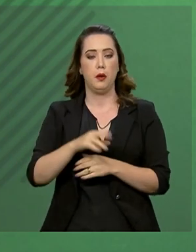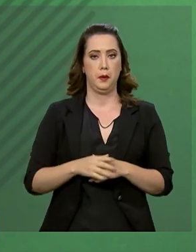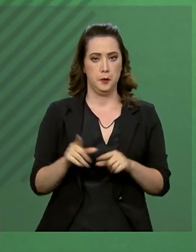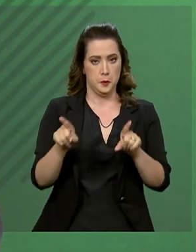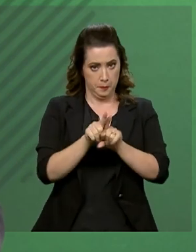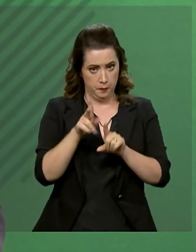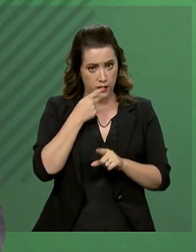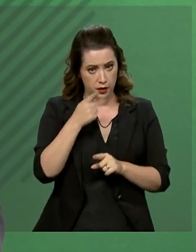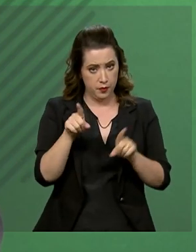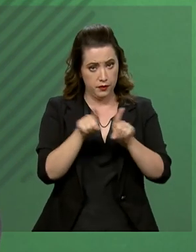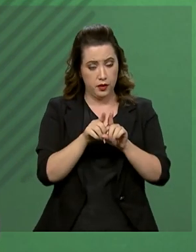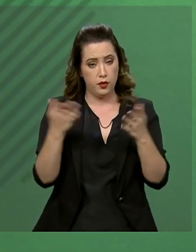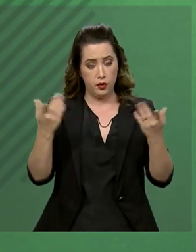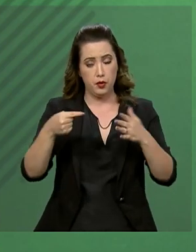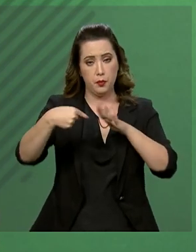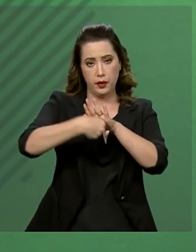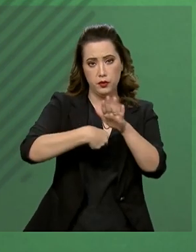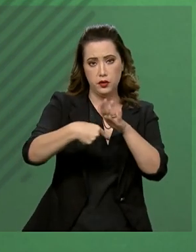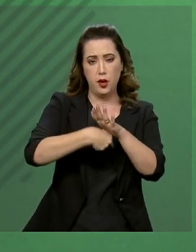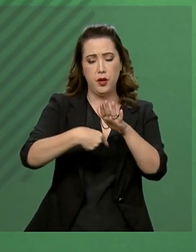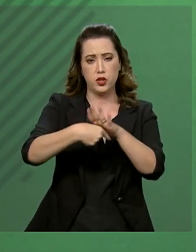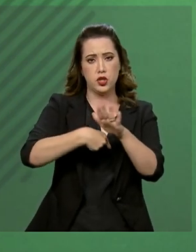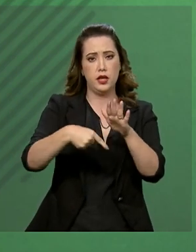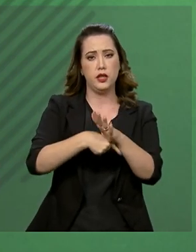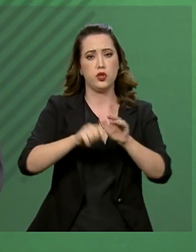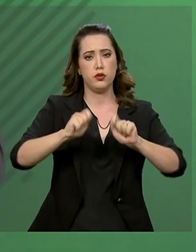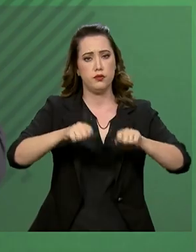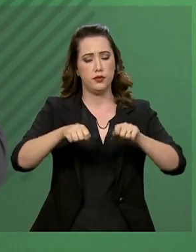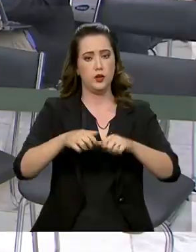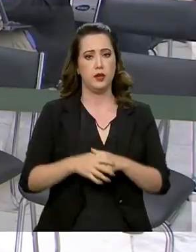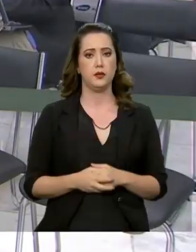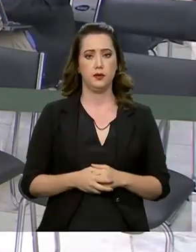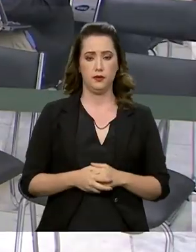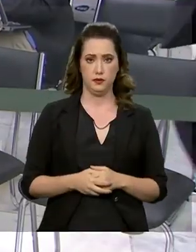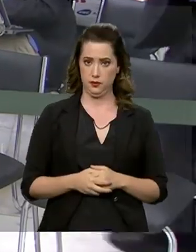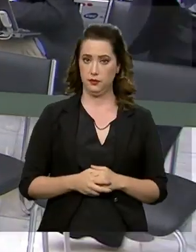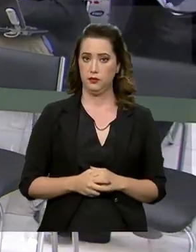Dito isto, coloco-me à disposição de vocês para eventuais perguntas.